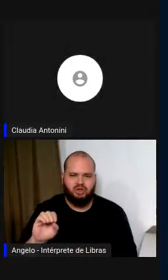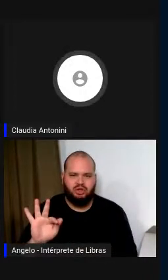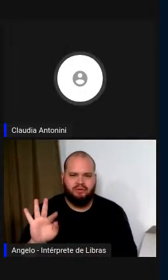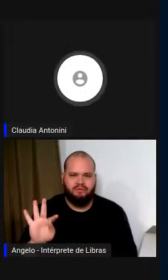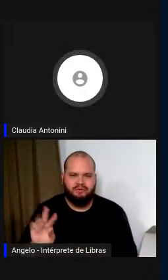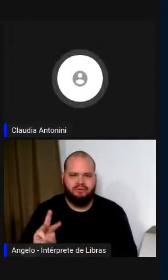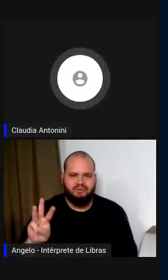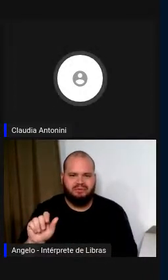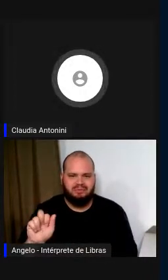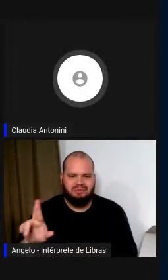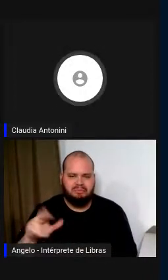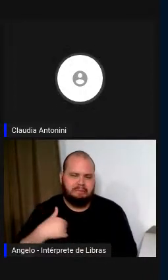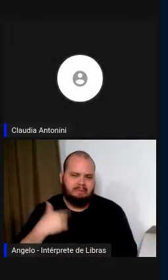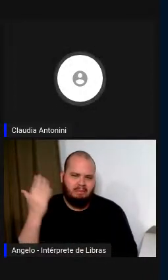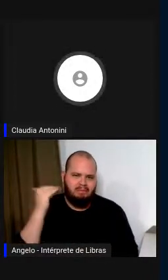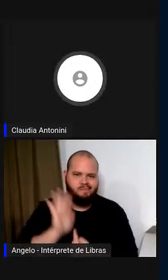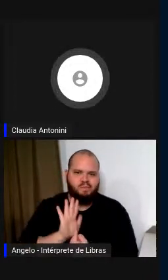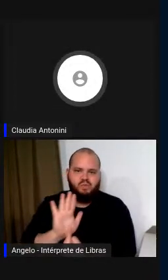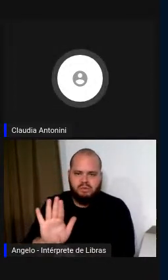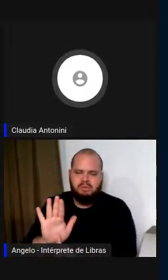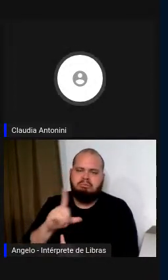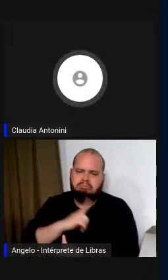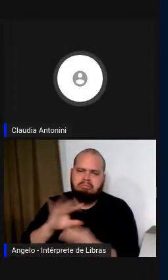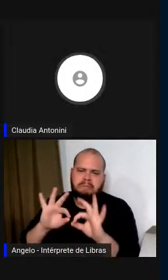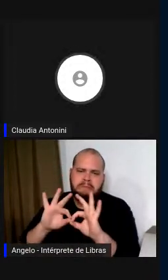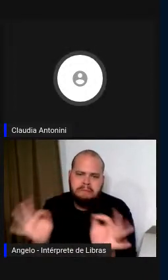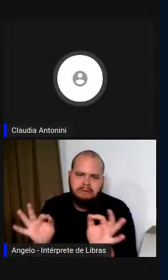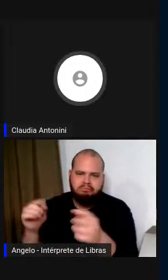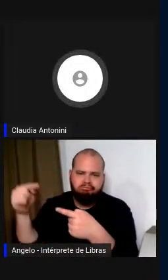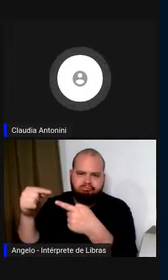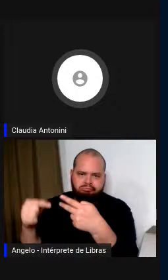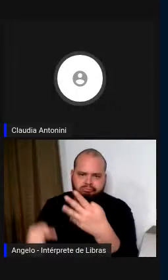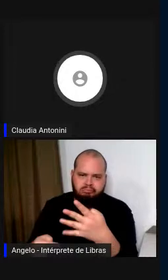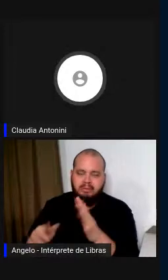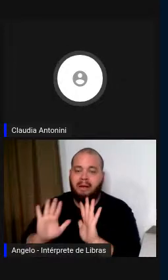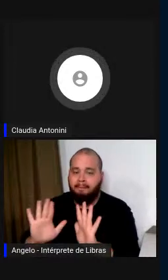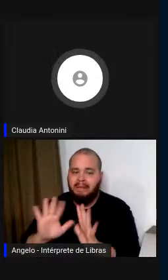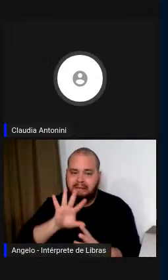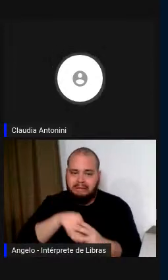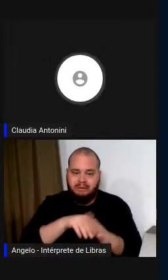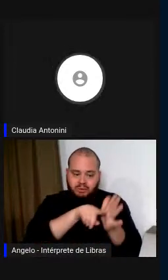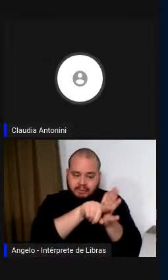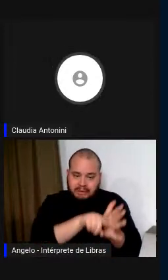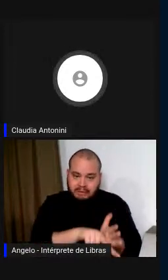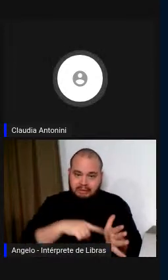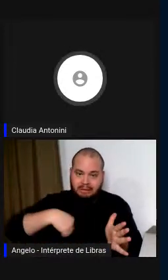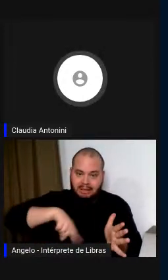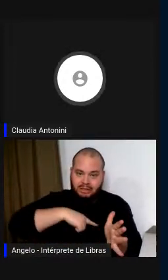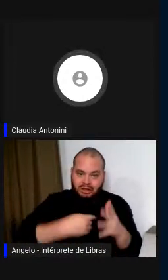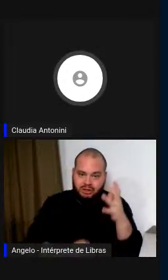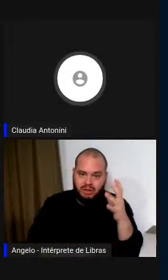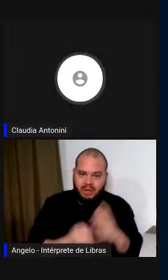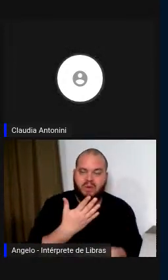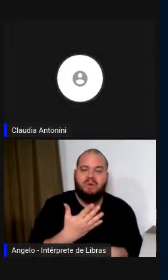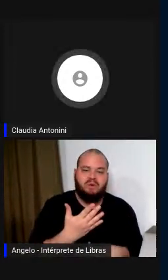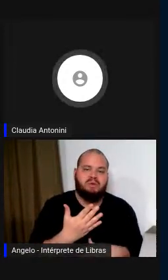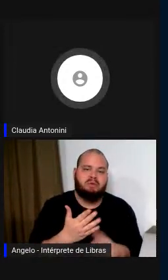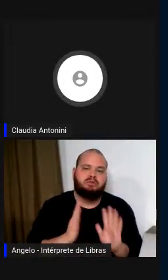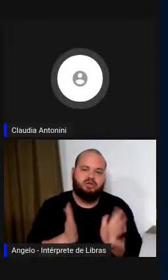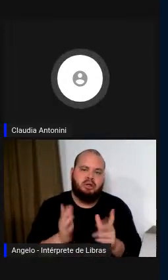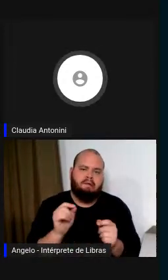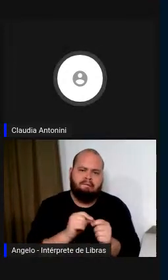muito simples, mas existem das pesquisas que fizemos, nós fizemos umas,